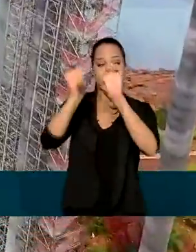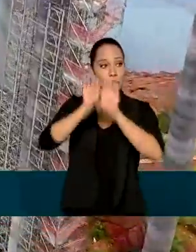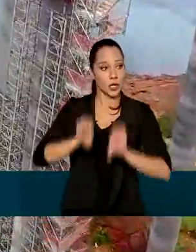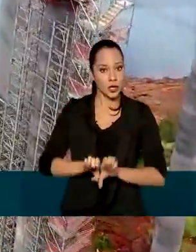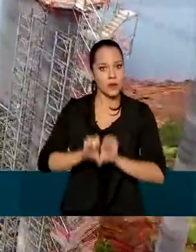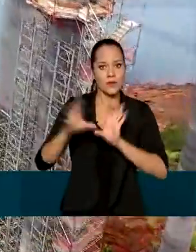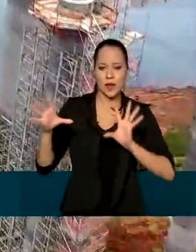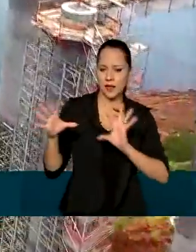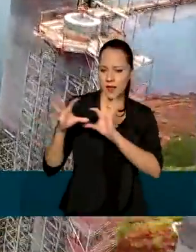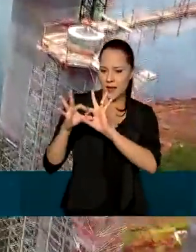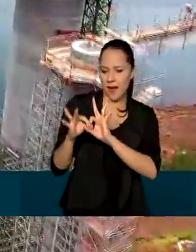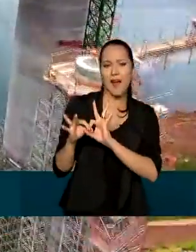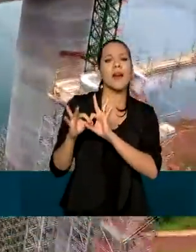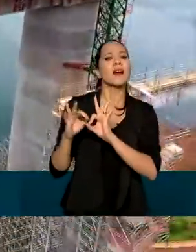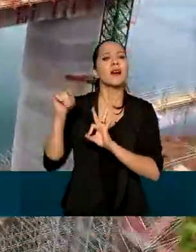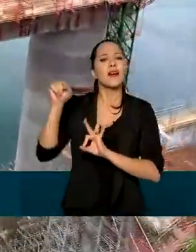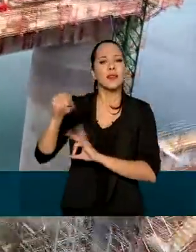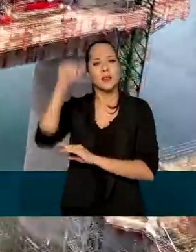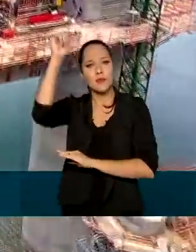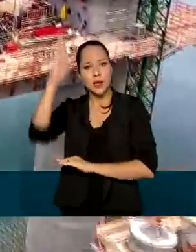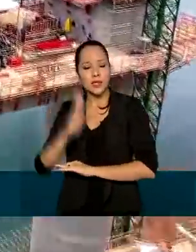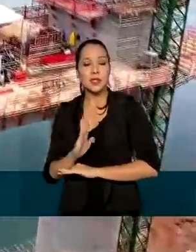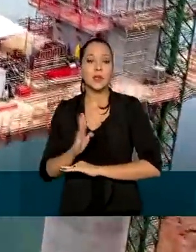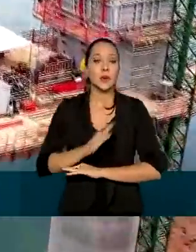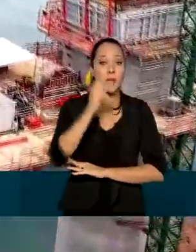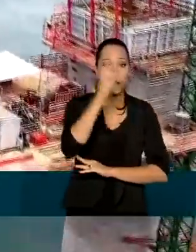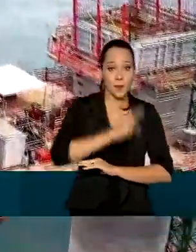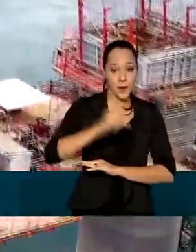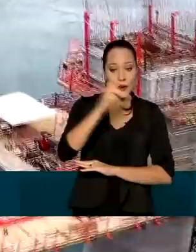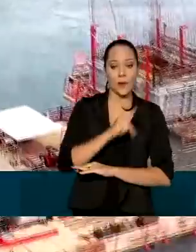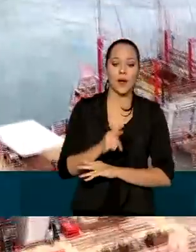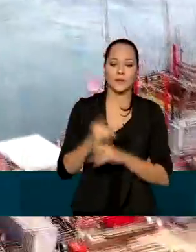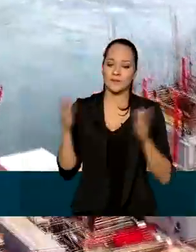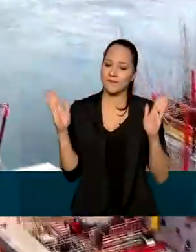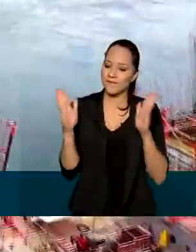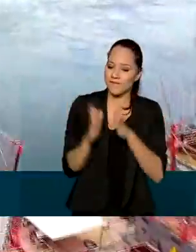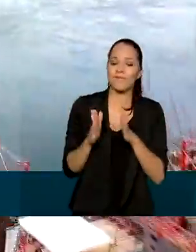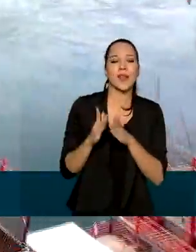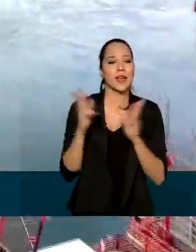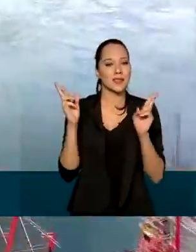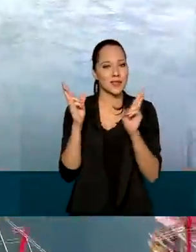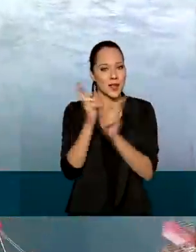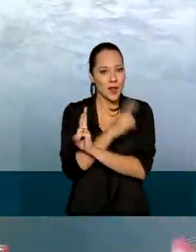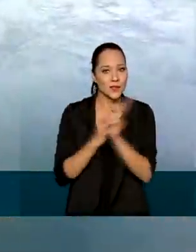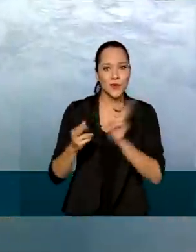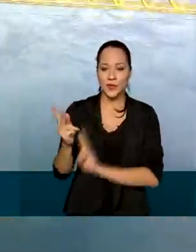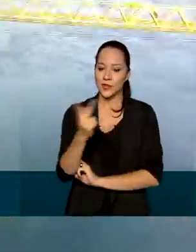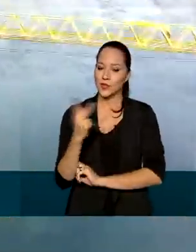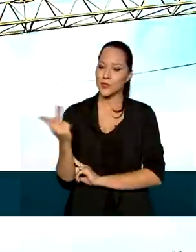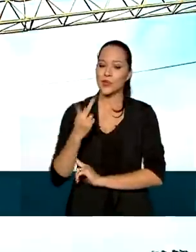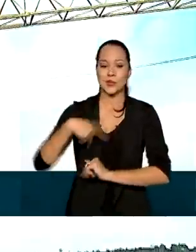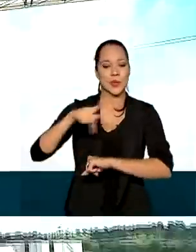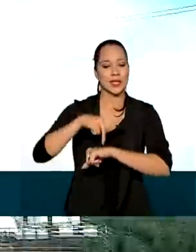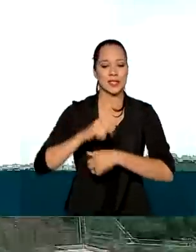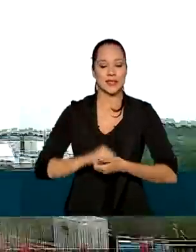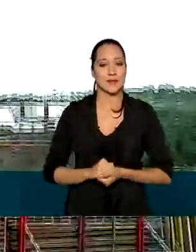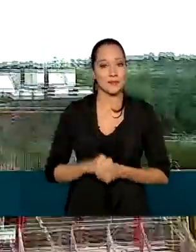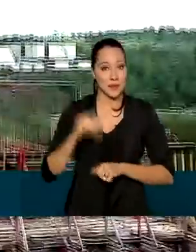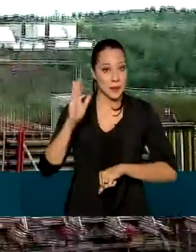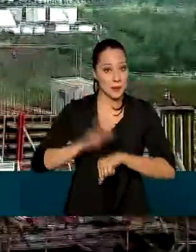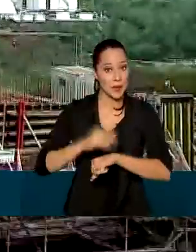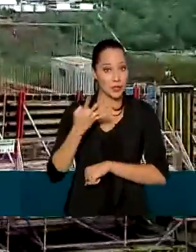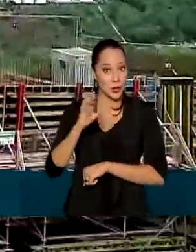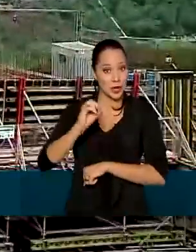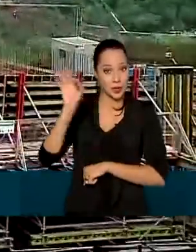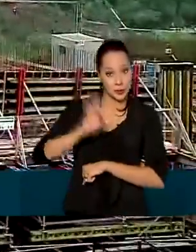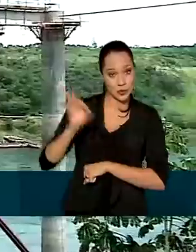vai ligar as fronteiras entre Brasil e Paraguai e estreitar as relações entre os dois países. Mais de 40